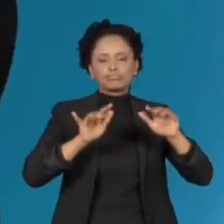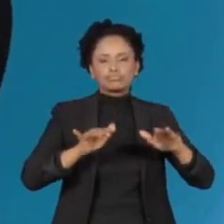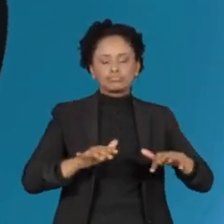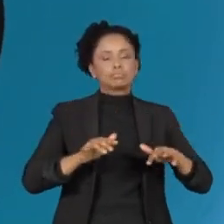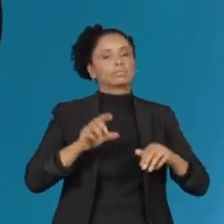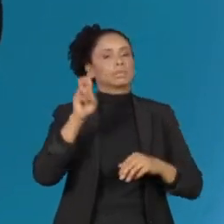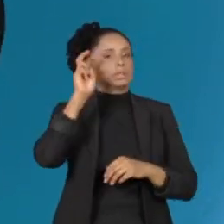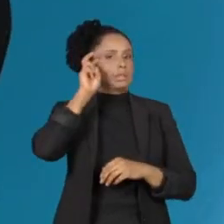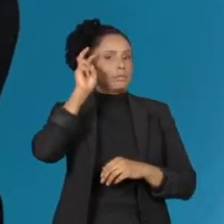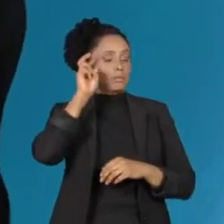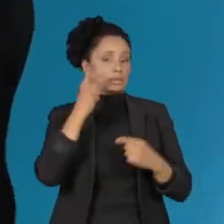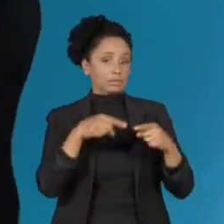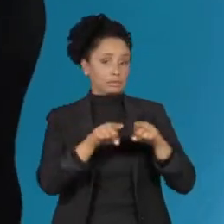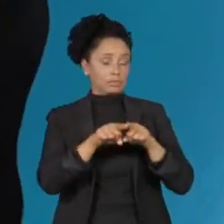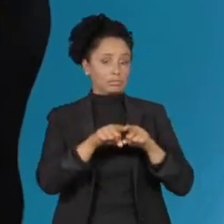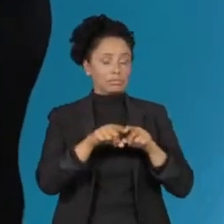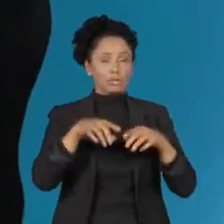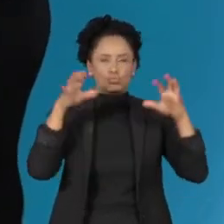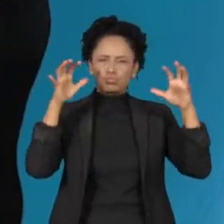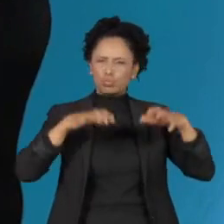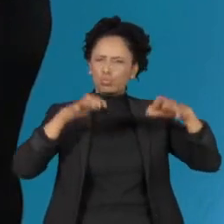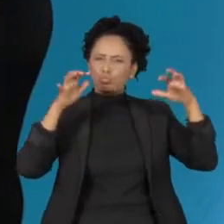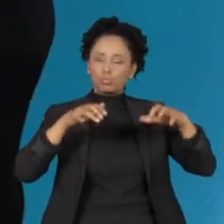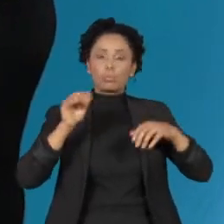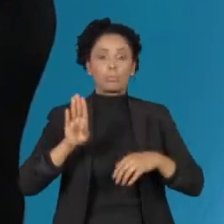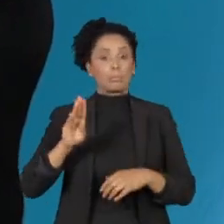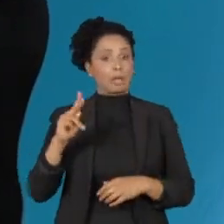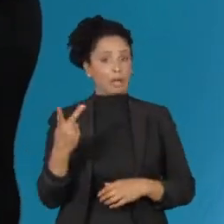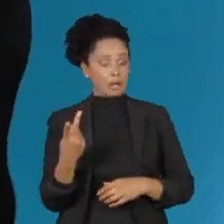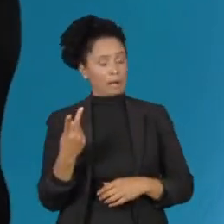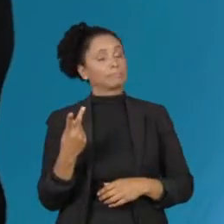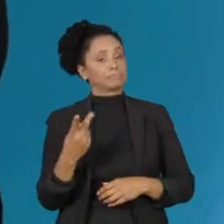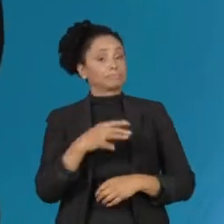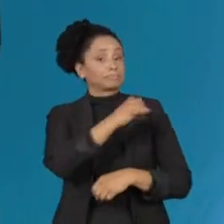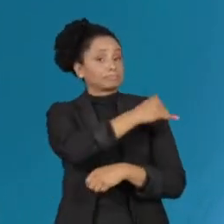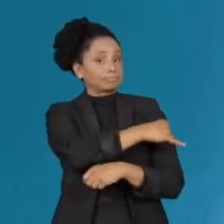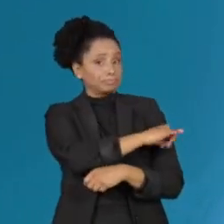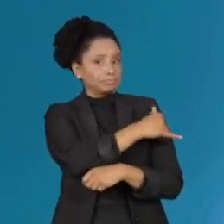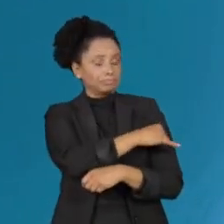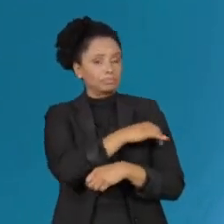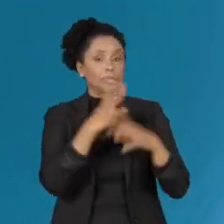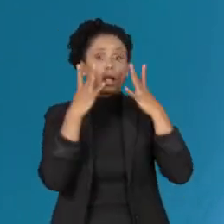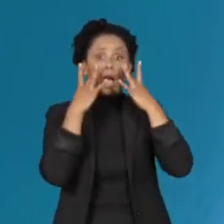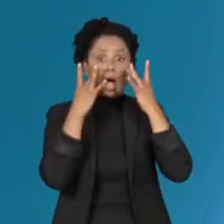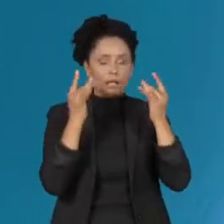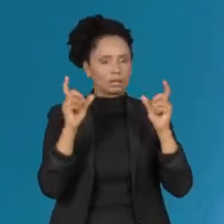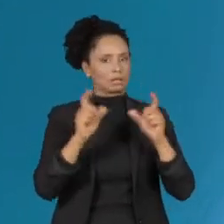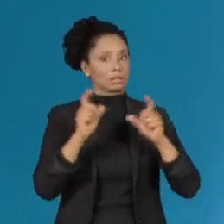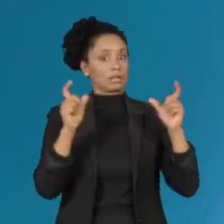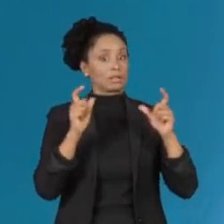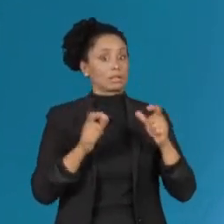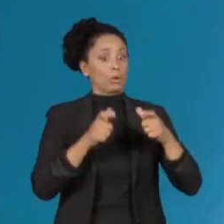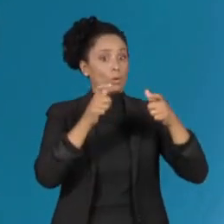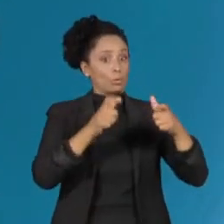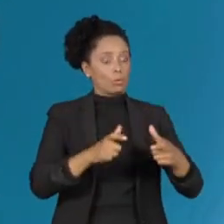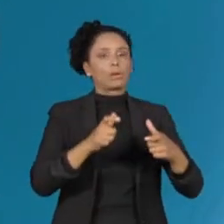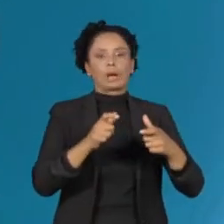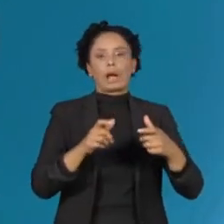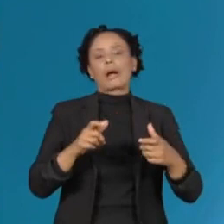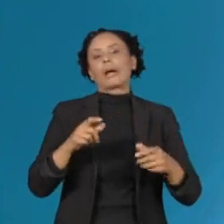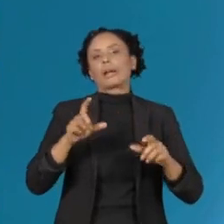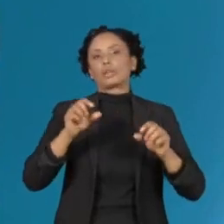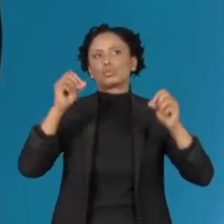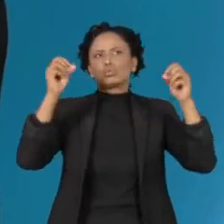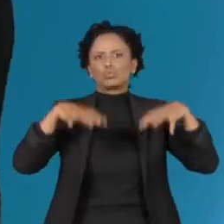quinta-feira. Ainda chove forte na capital Belo Horizonte. O Rio de Janeiro segue em atenção região de Petrópolis, com muita chuva